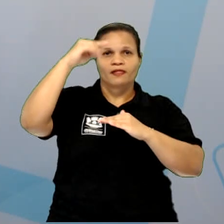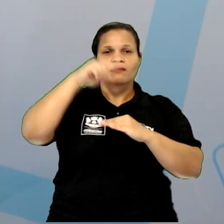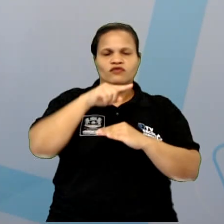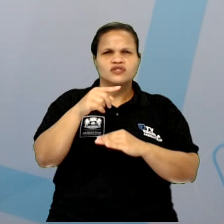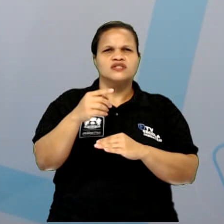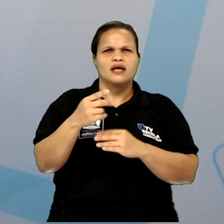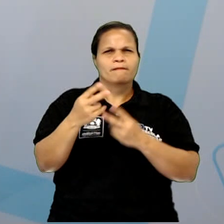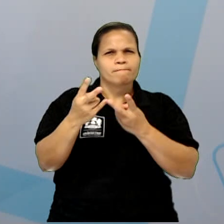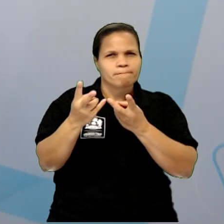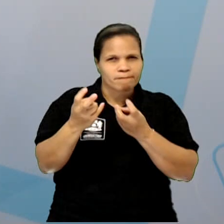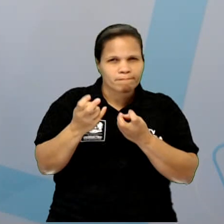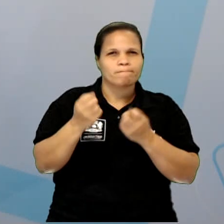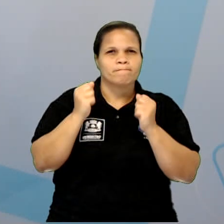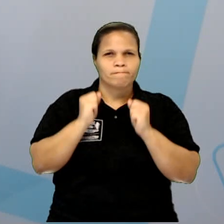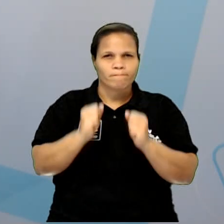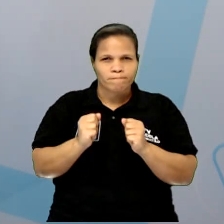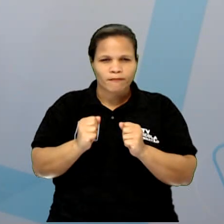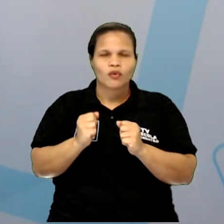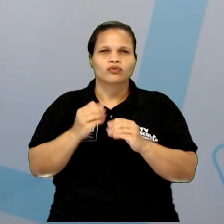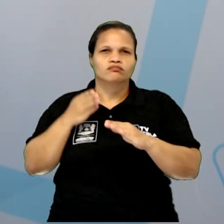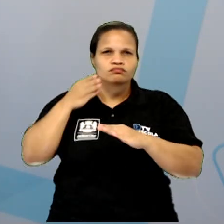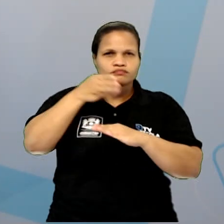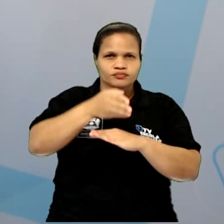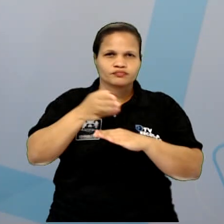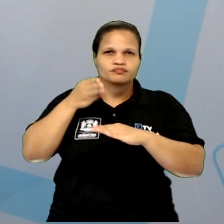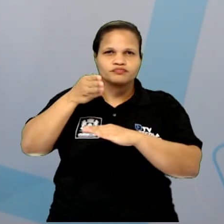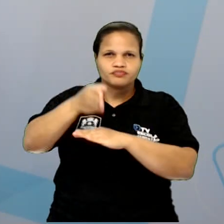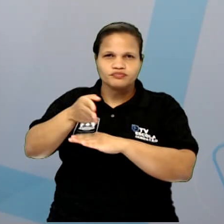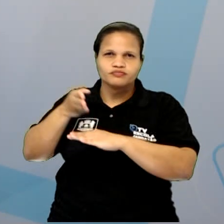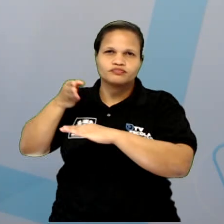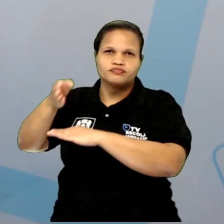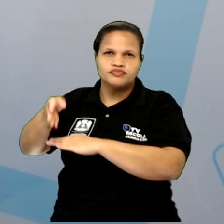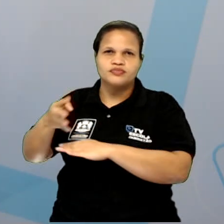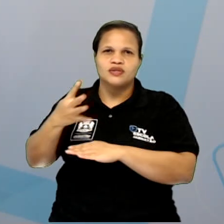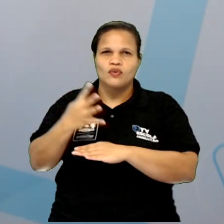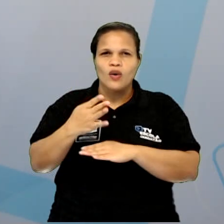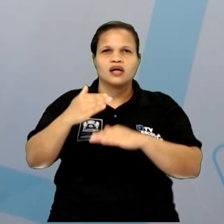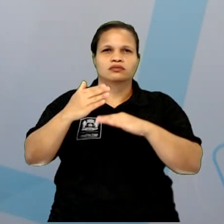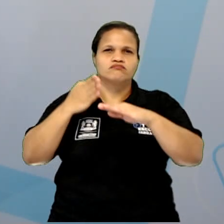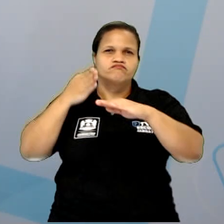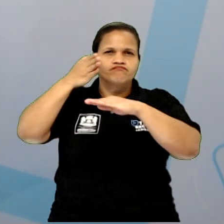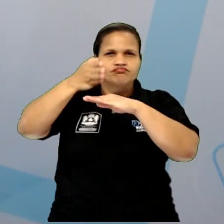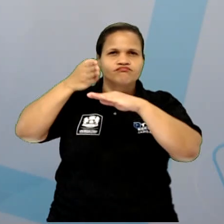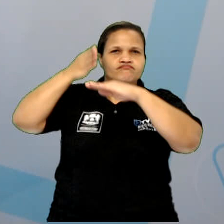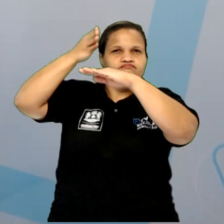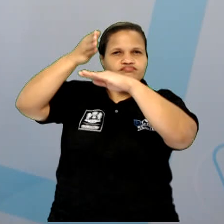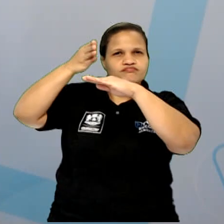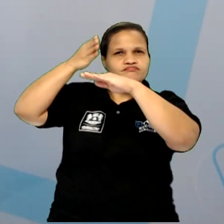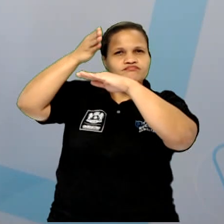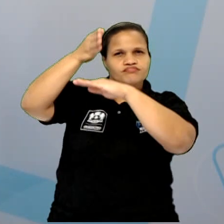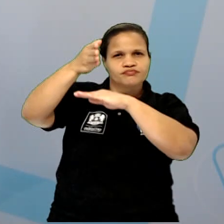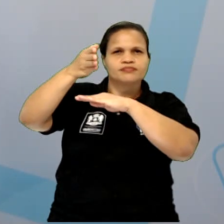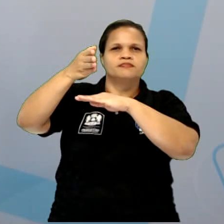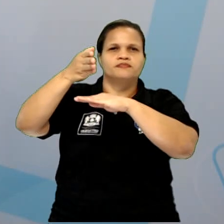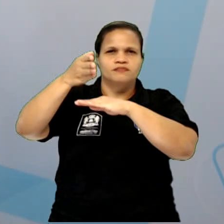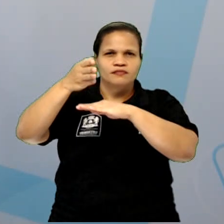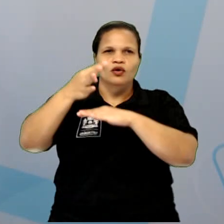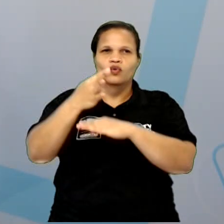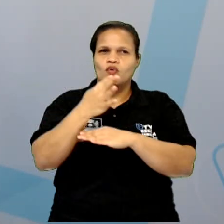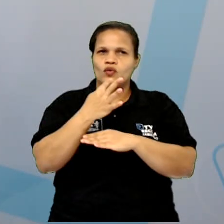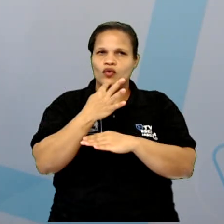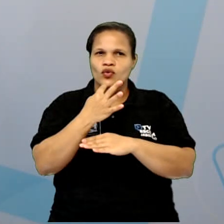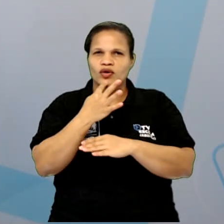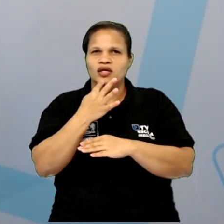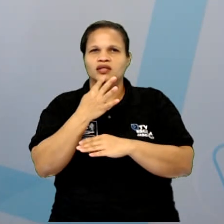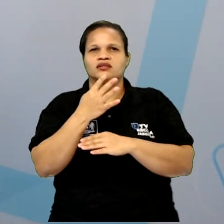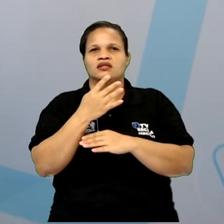conseguem entrar em todas as salas do Paço do Frevo, vocês conseguem ir subindo, andar por andar, e no último andar, vocês conhecem esse espaço, lá